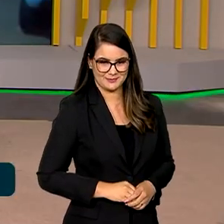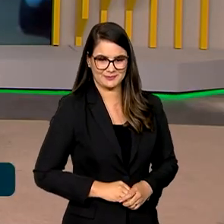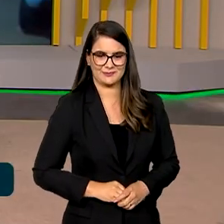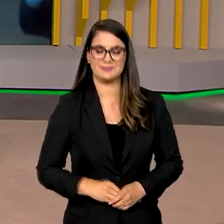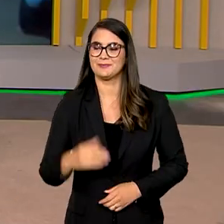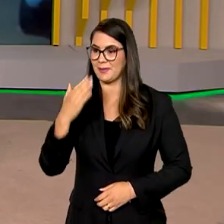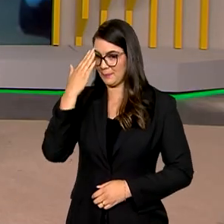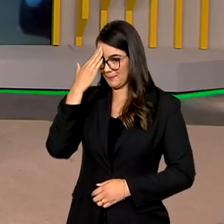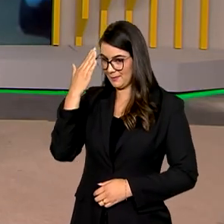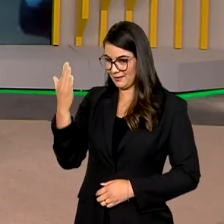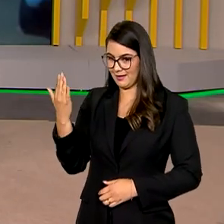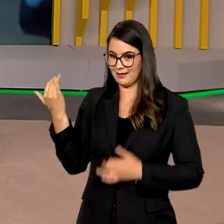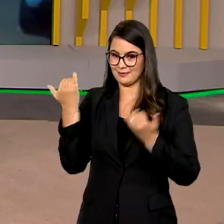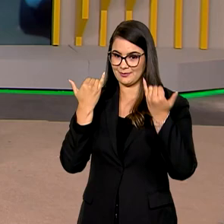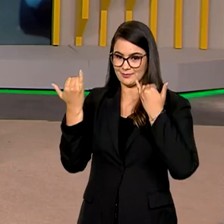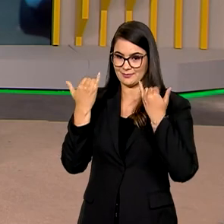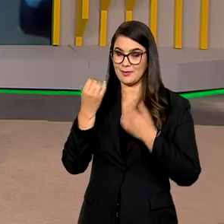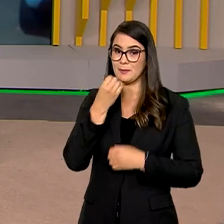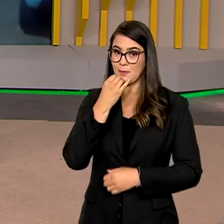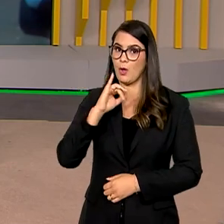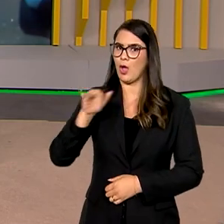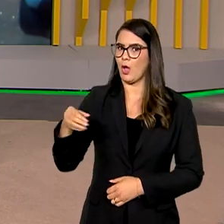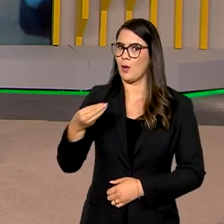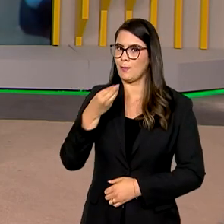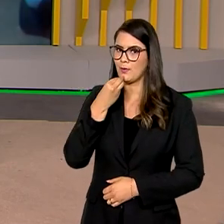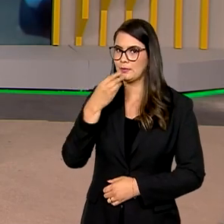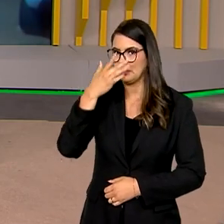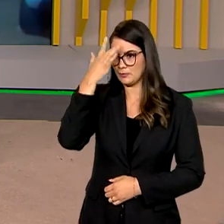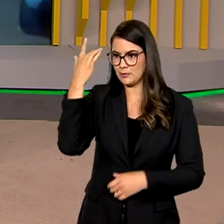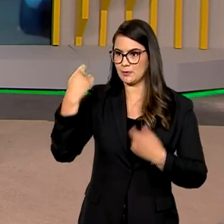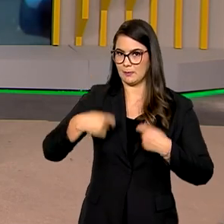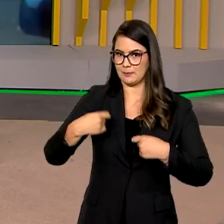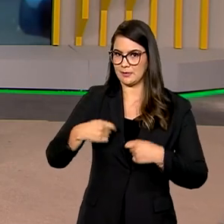Obrigada, Vanessa, pelas informações. Uma boa oportunidade para quem precisa limpar o nome, né? oportunidade né?